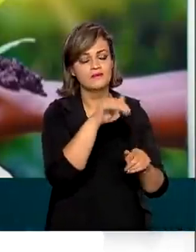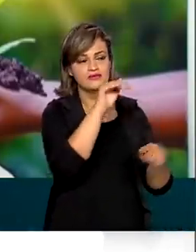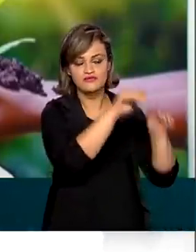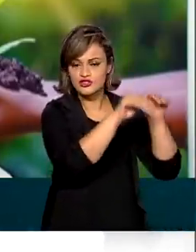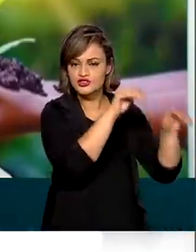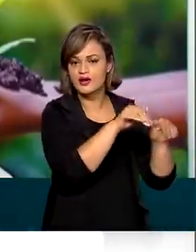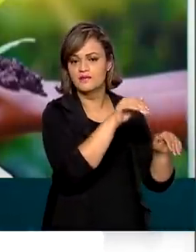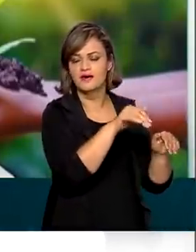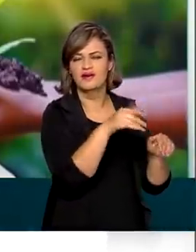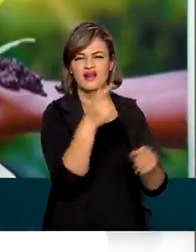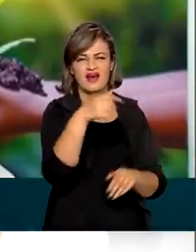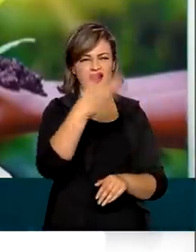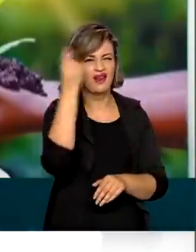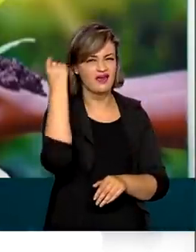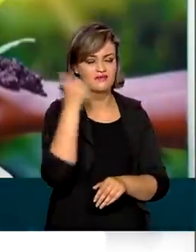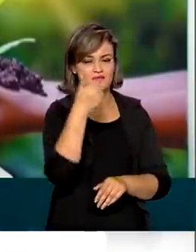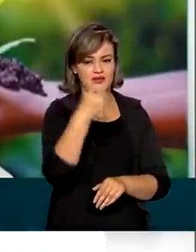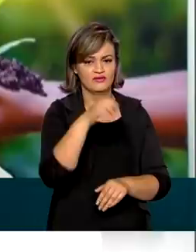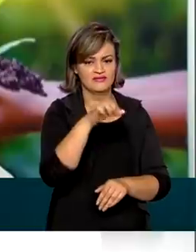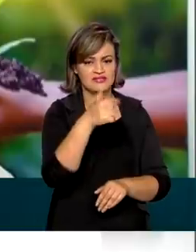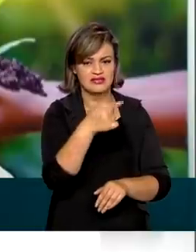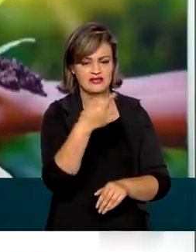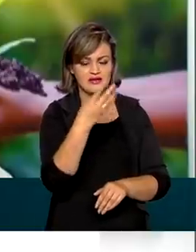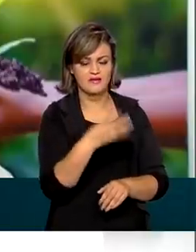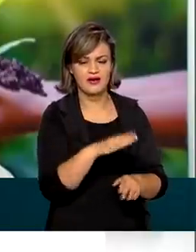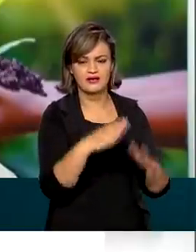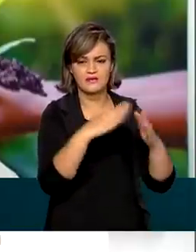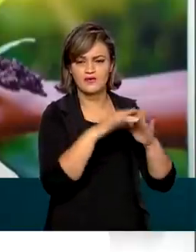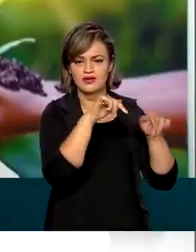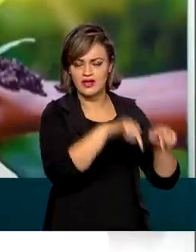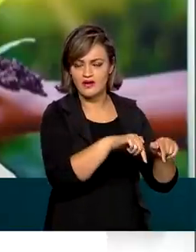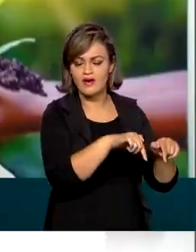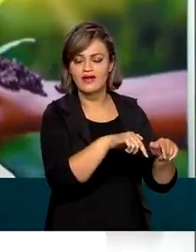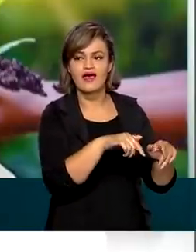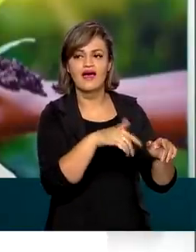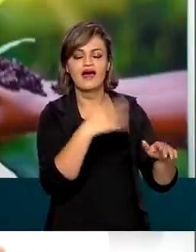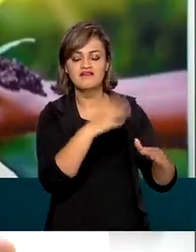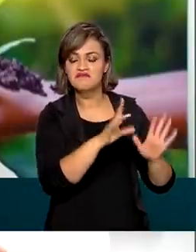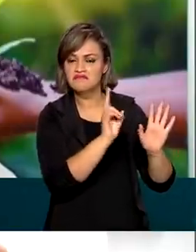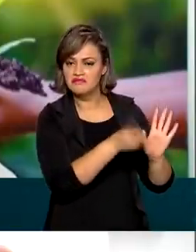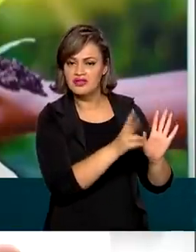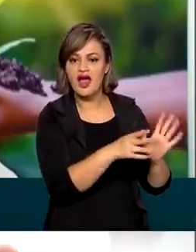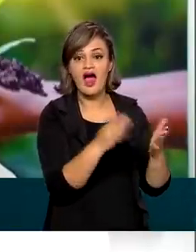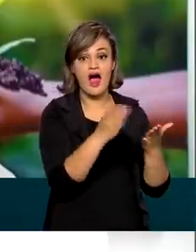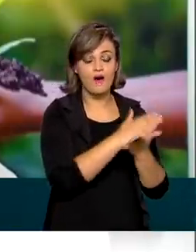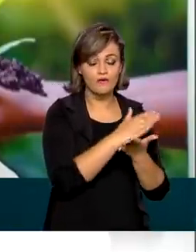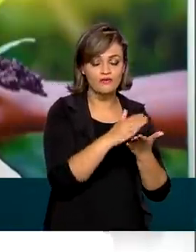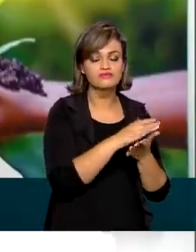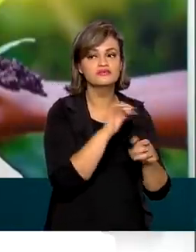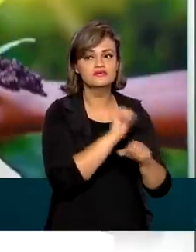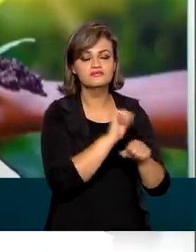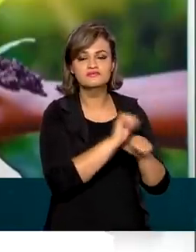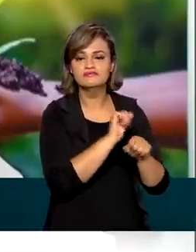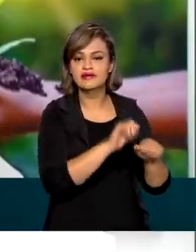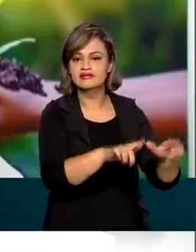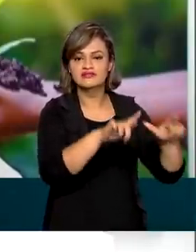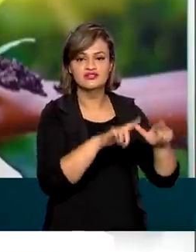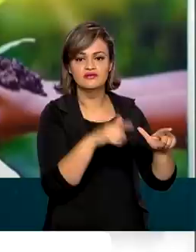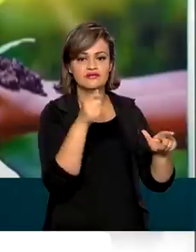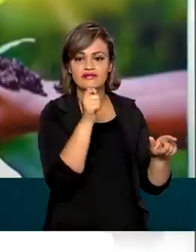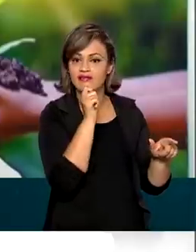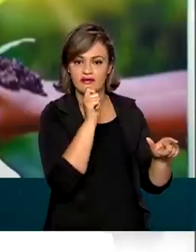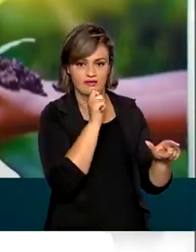para a Amazônia em 1974, enfim, e aqui foram colocados e muitos deles esperam esse título e não